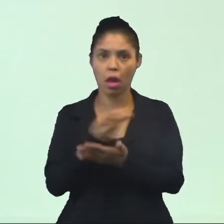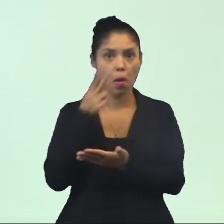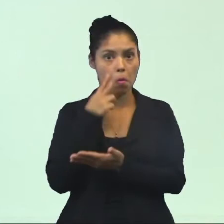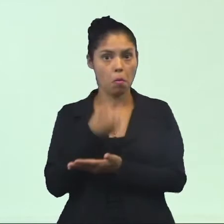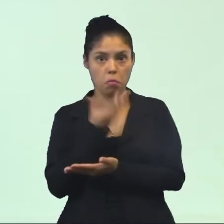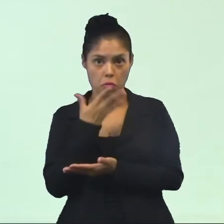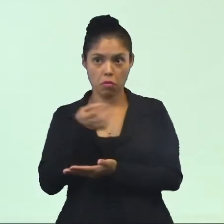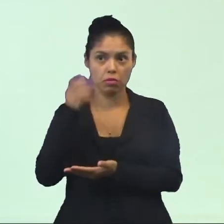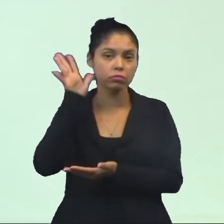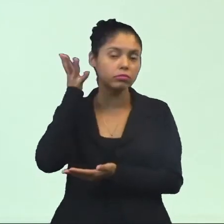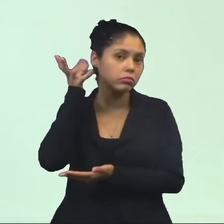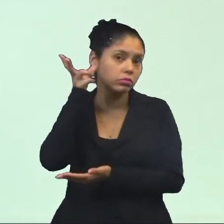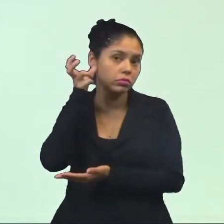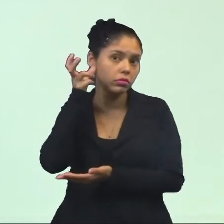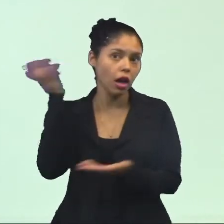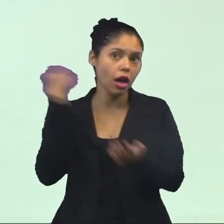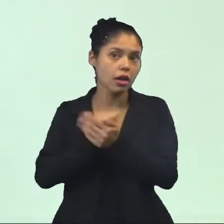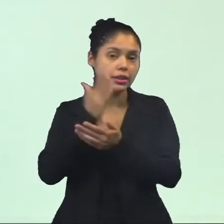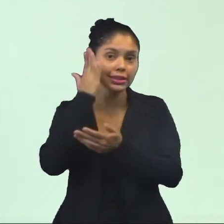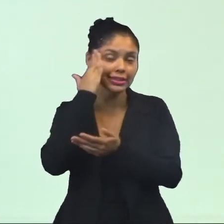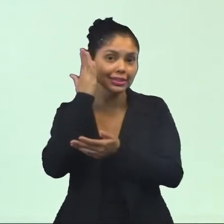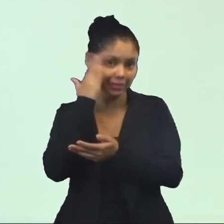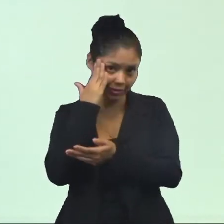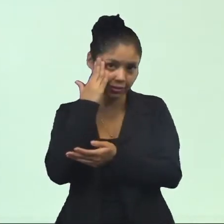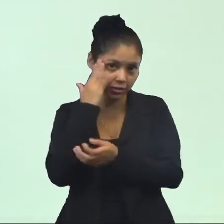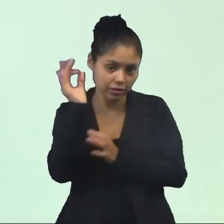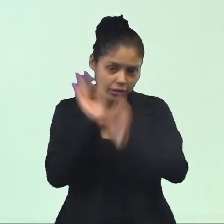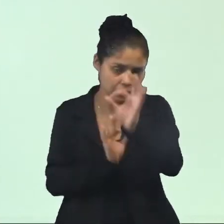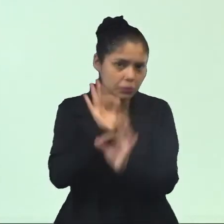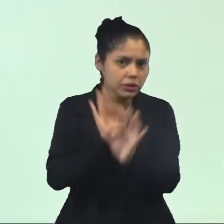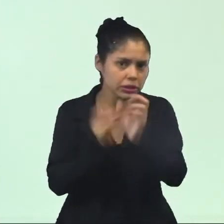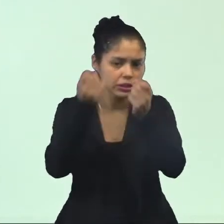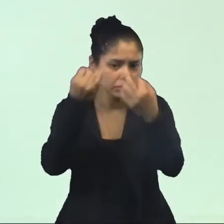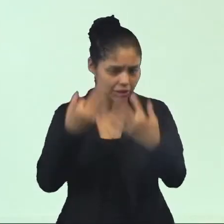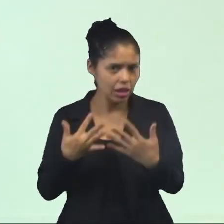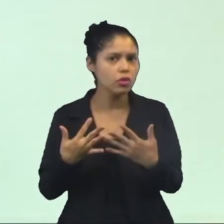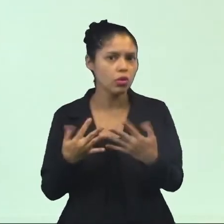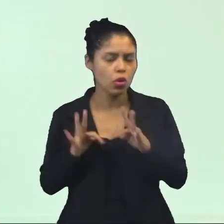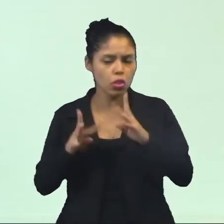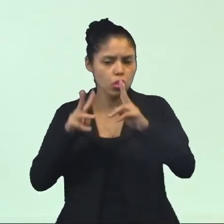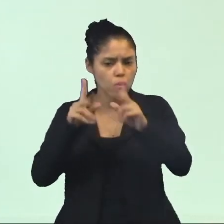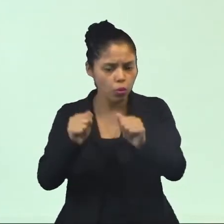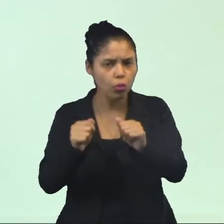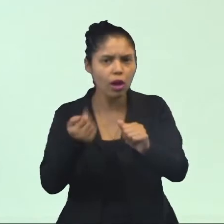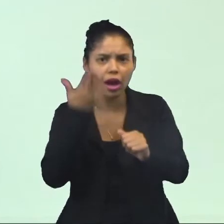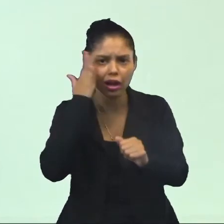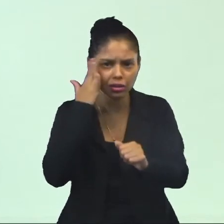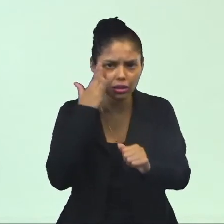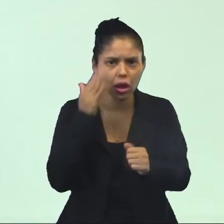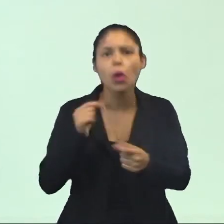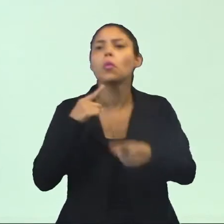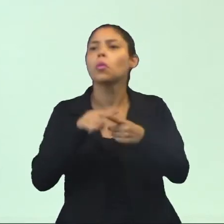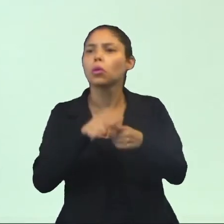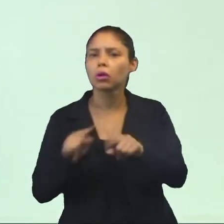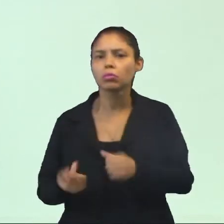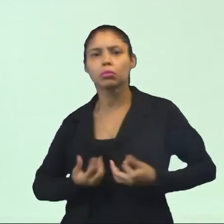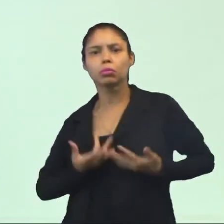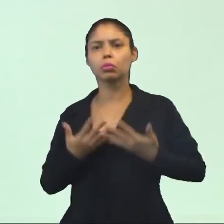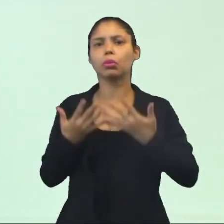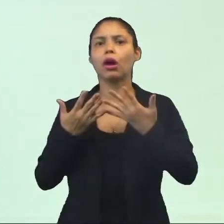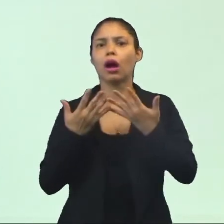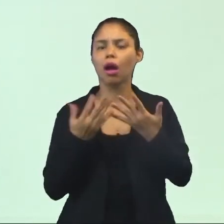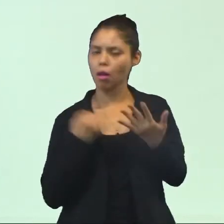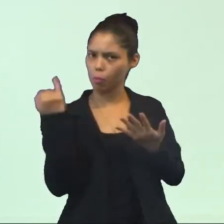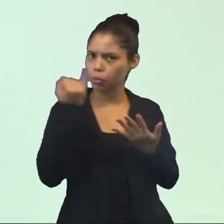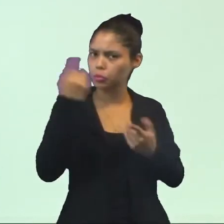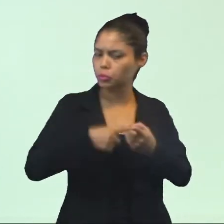adepto daquela religião a dinâmica daquele culto, para que você possa então entender por que ele é empolgado com aquele culto, por que para ele